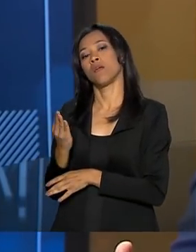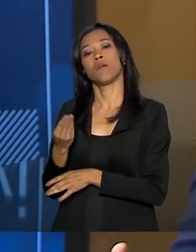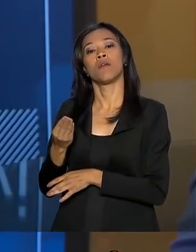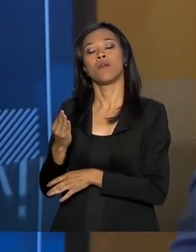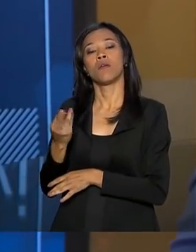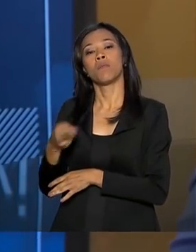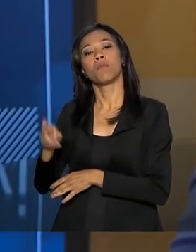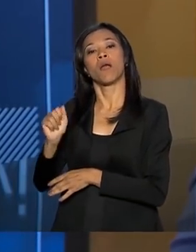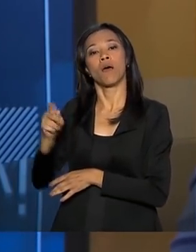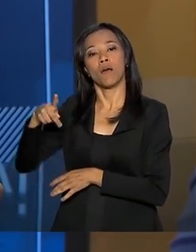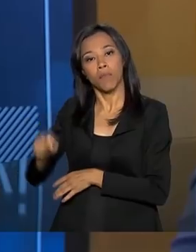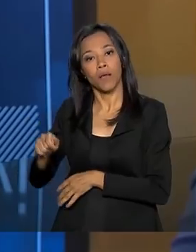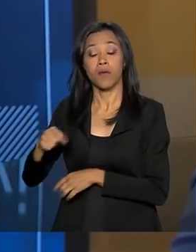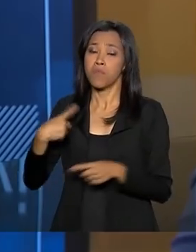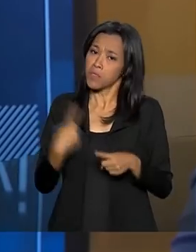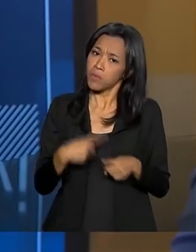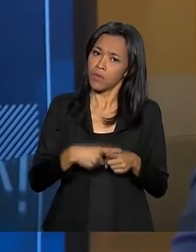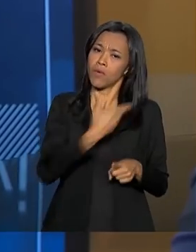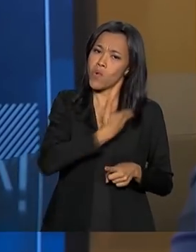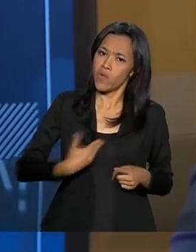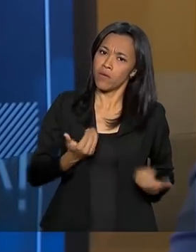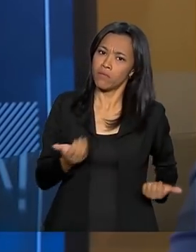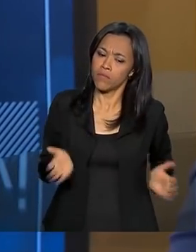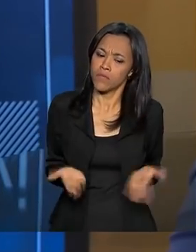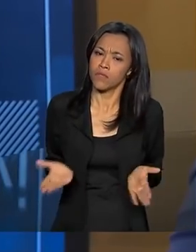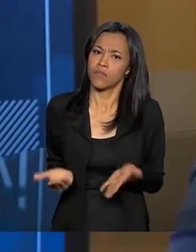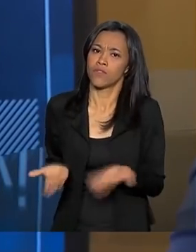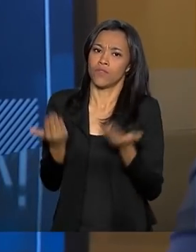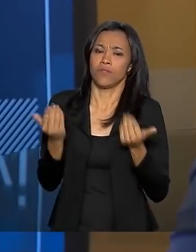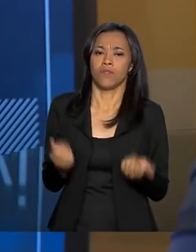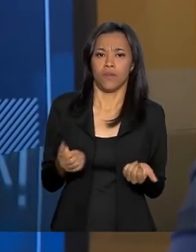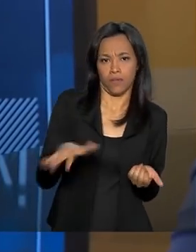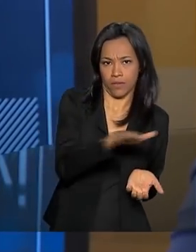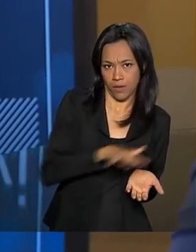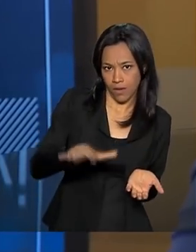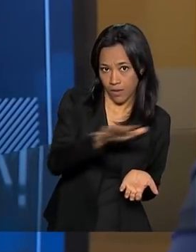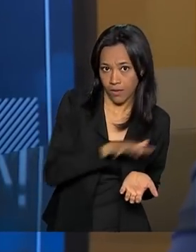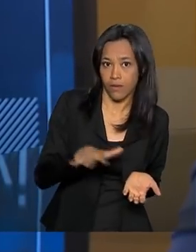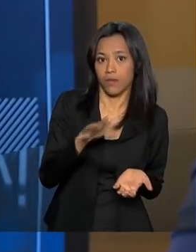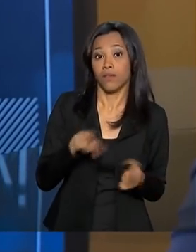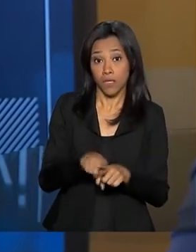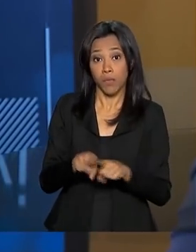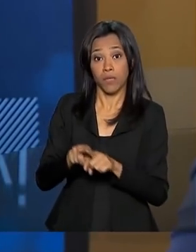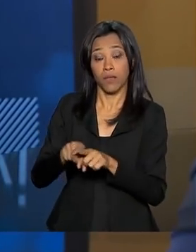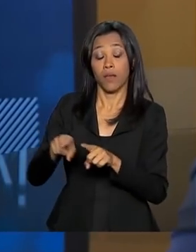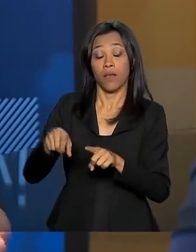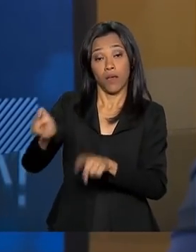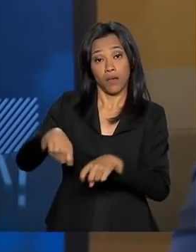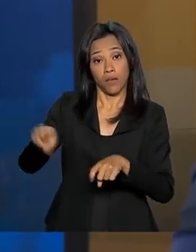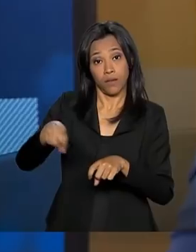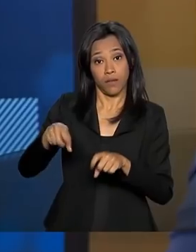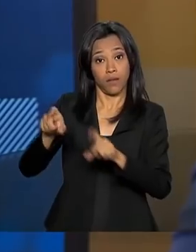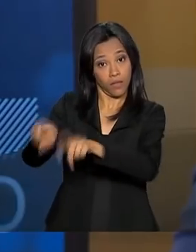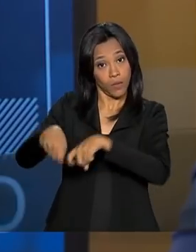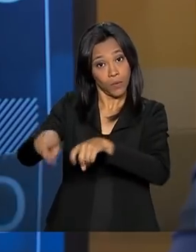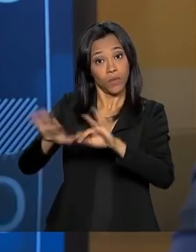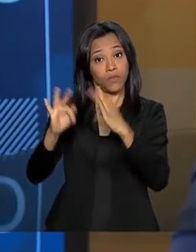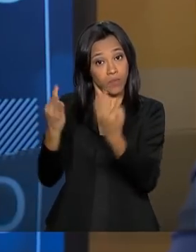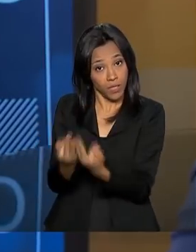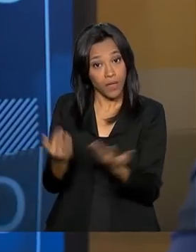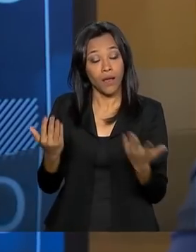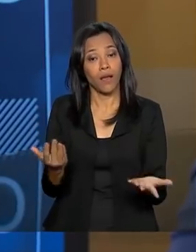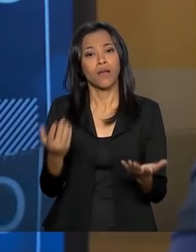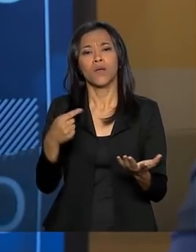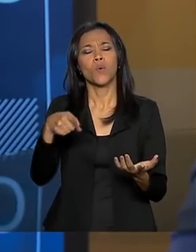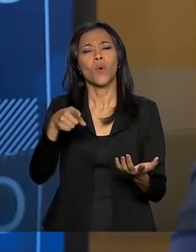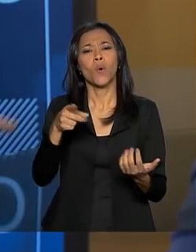governo, ele incentiva o setor, agronegócio e também a agricultura familiar com crédito público a cada ano com os planos